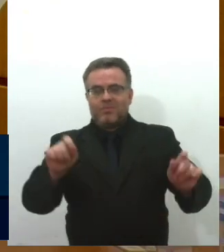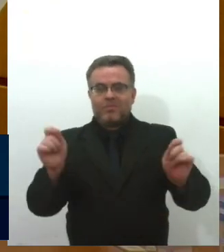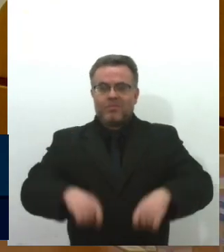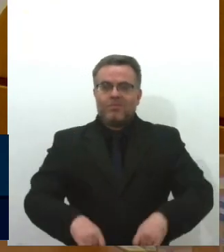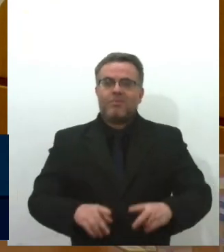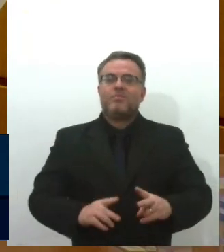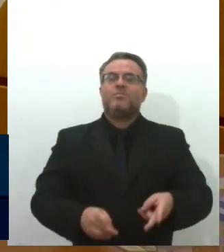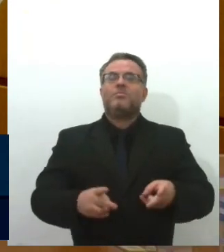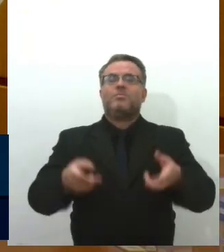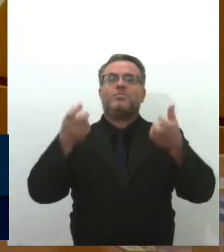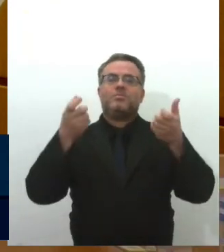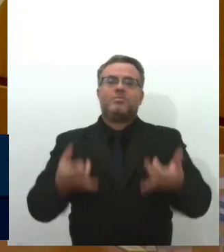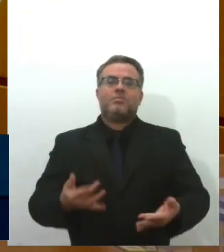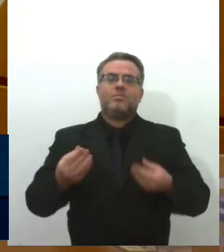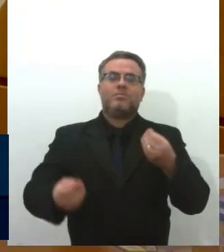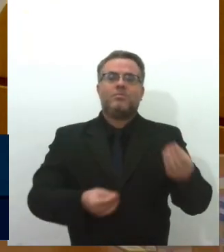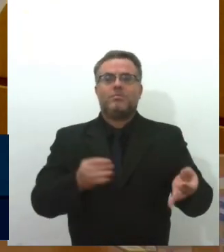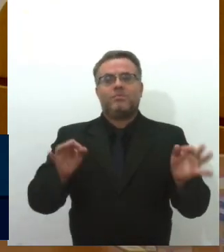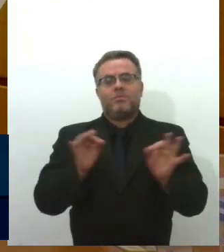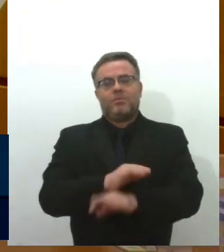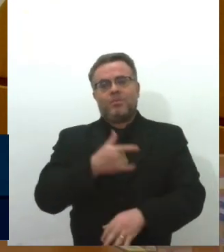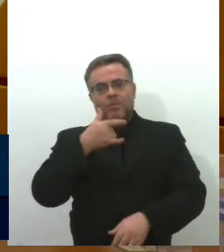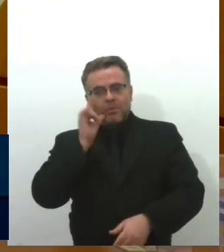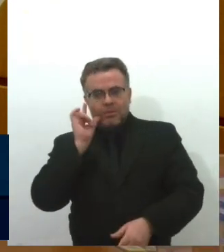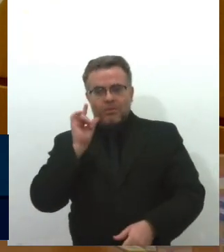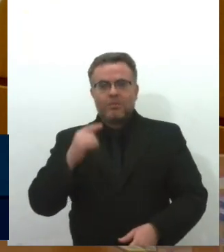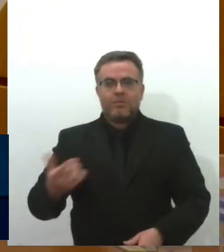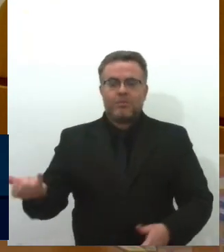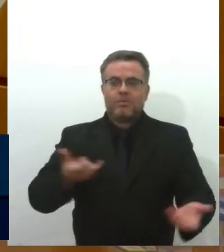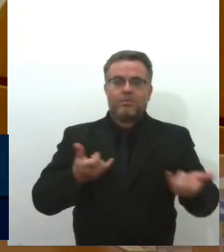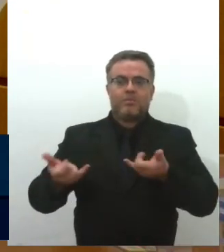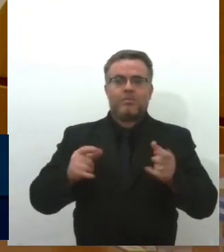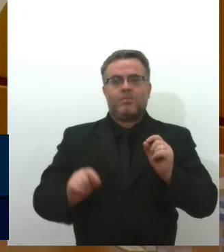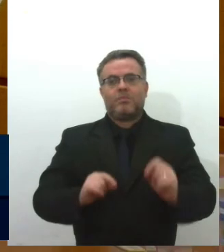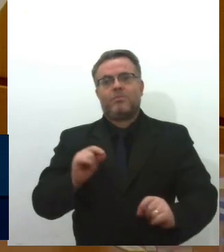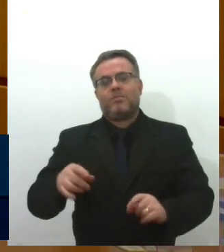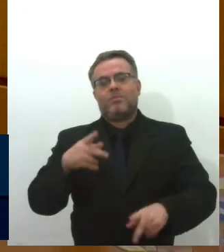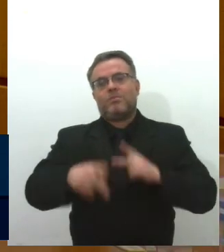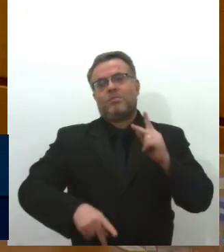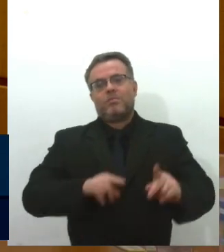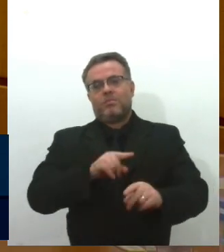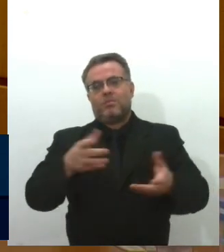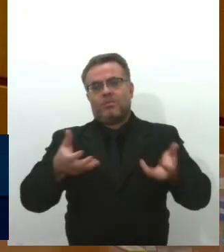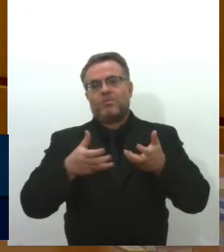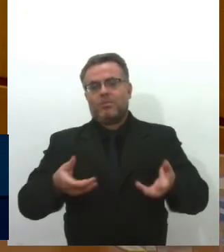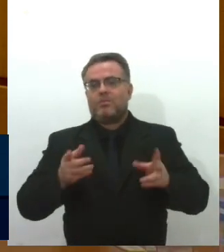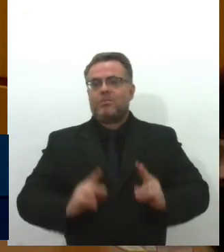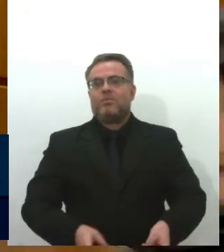como eu falei, com a postagem que eu fiz ontem, estão chegando várias denúncias da população e eu peço que continuem mandando.